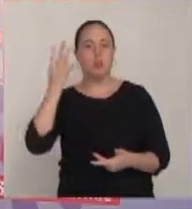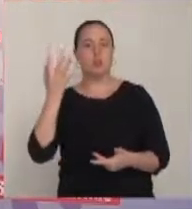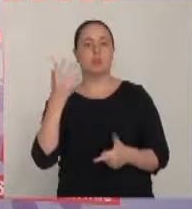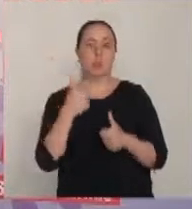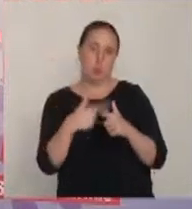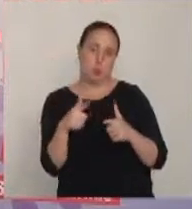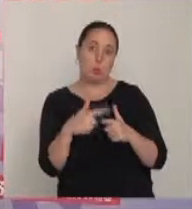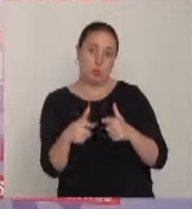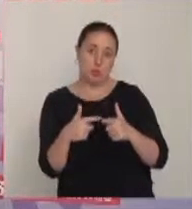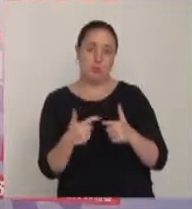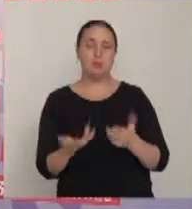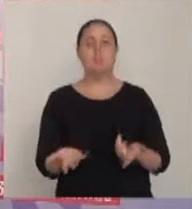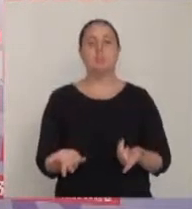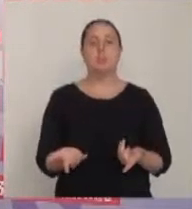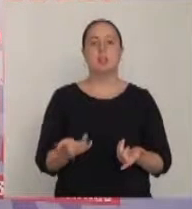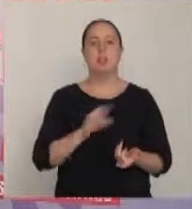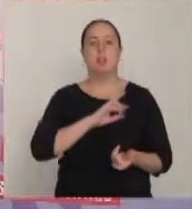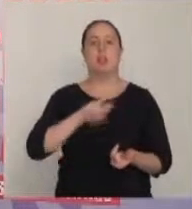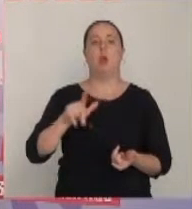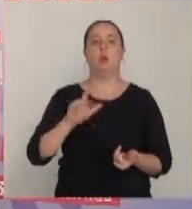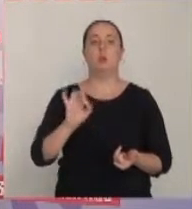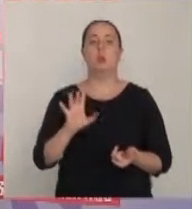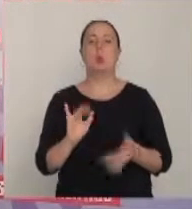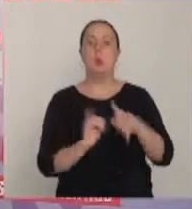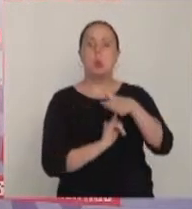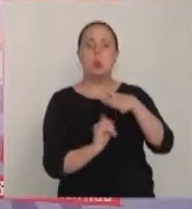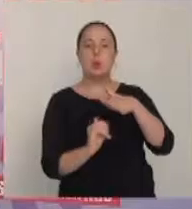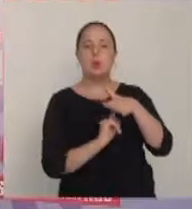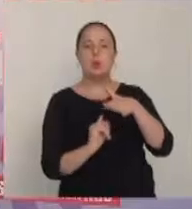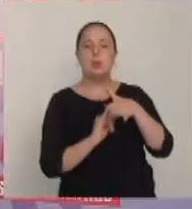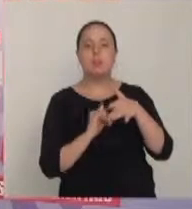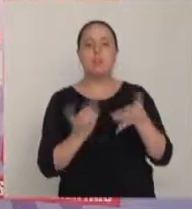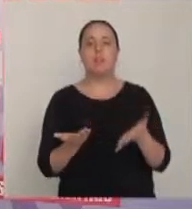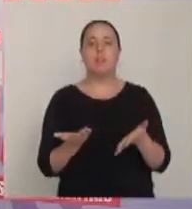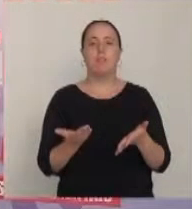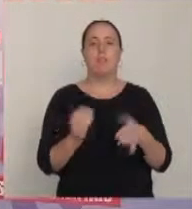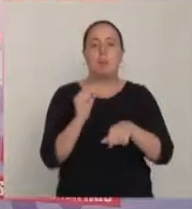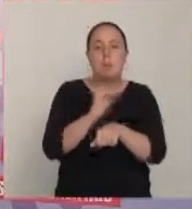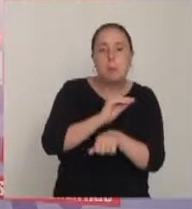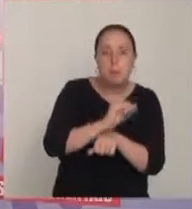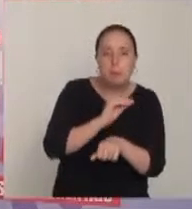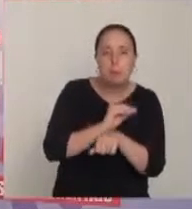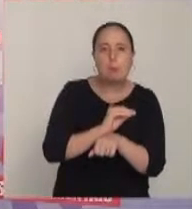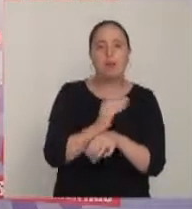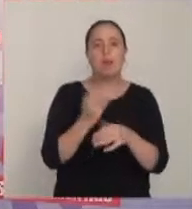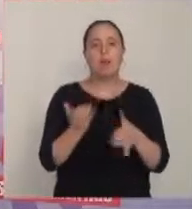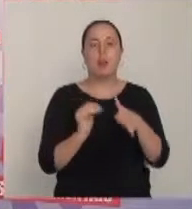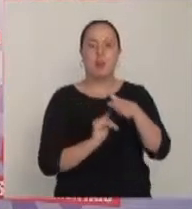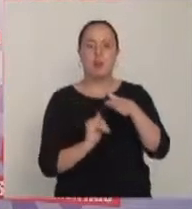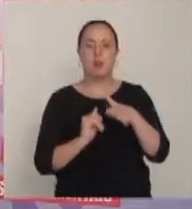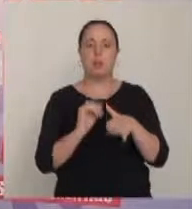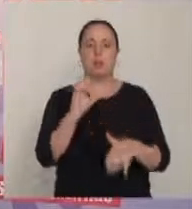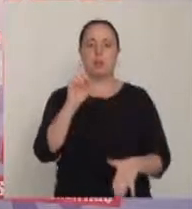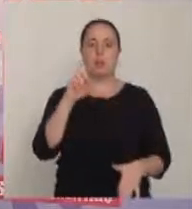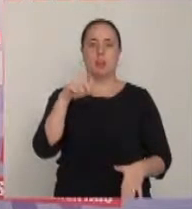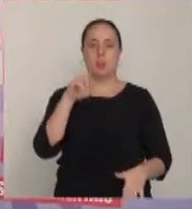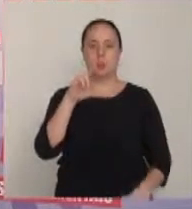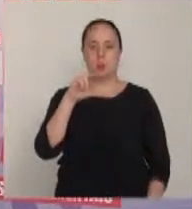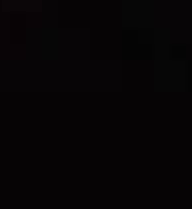resolução de conflitos e não se tornar uma instituição assistencialista e